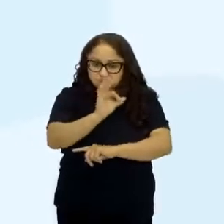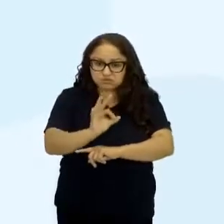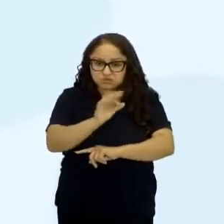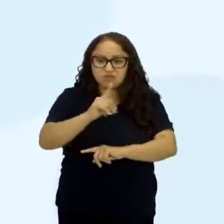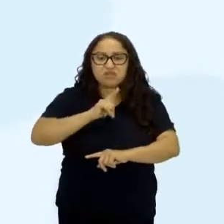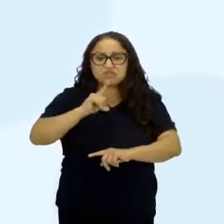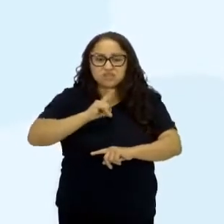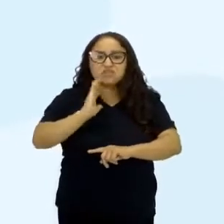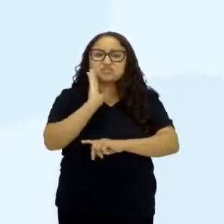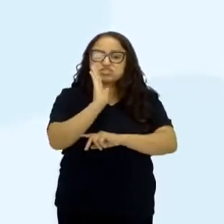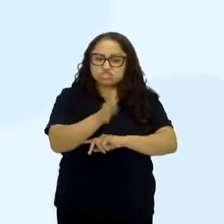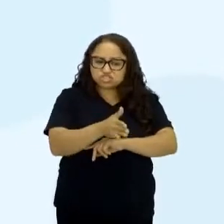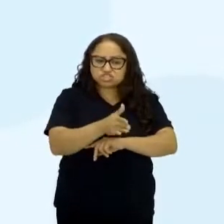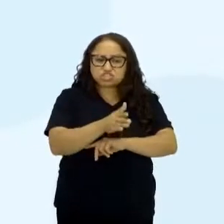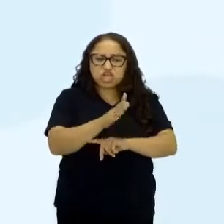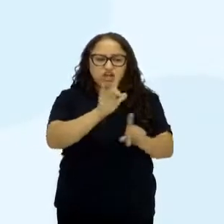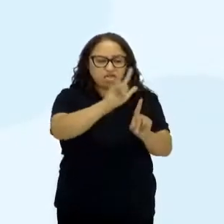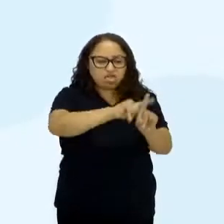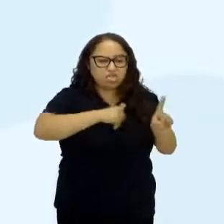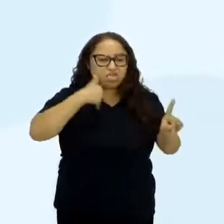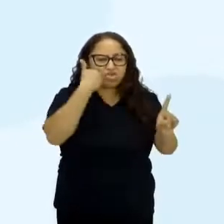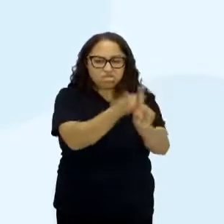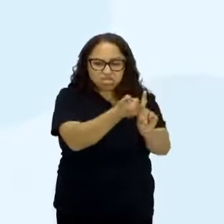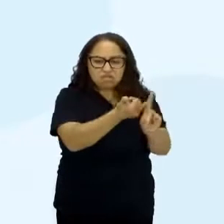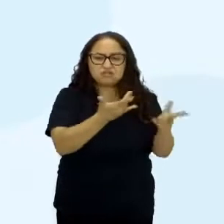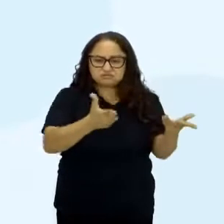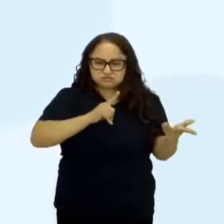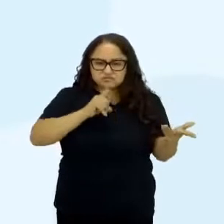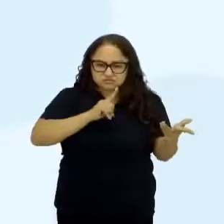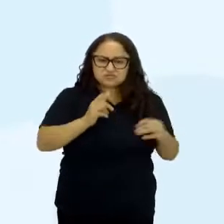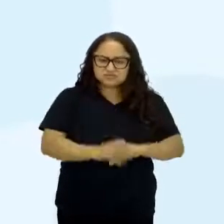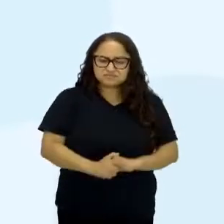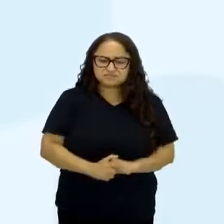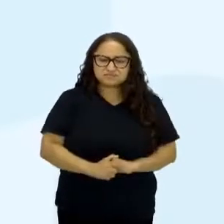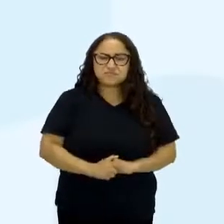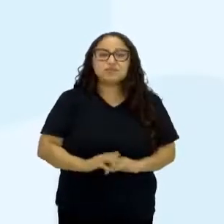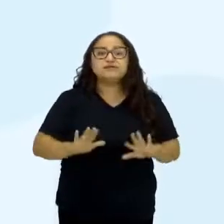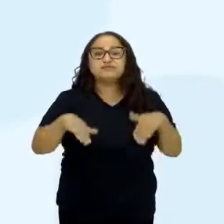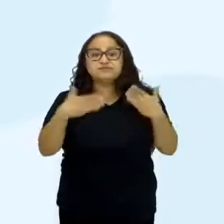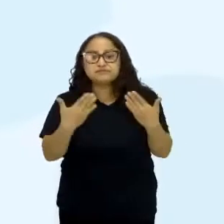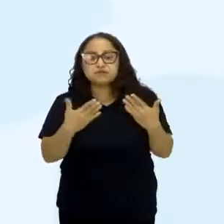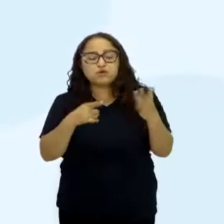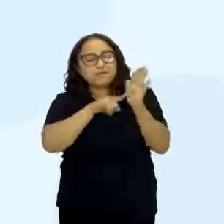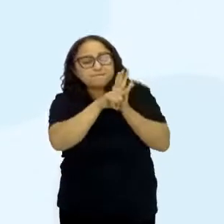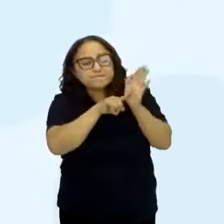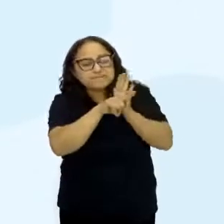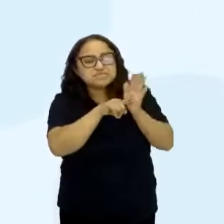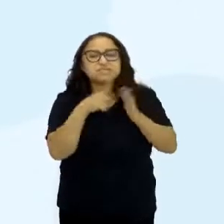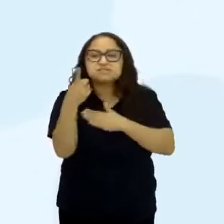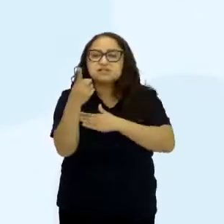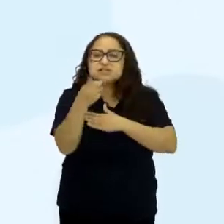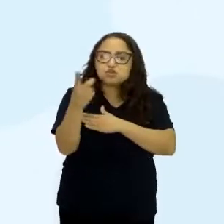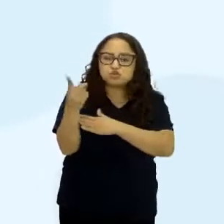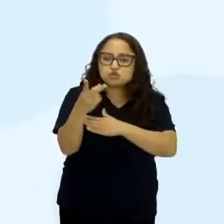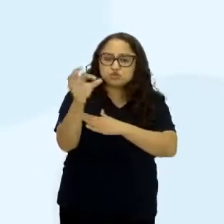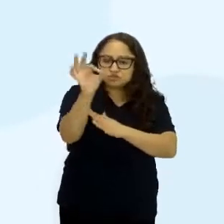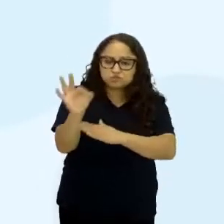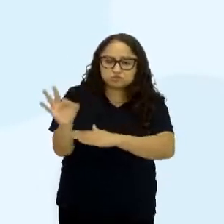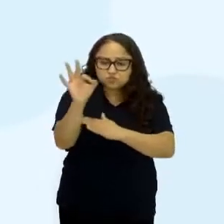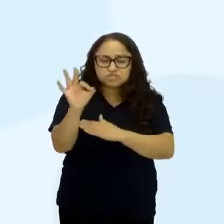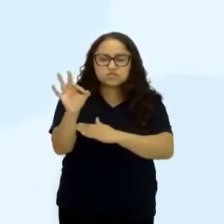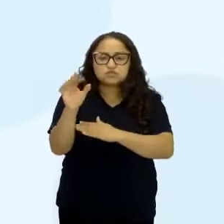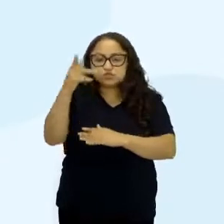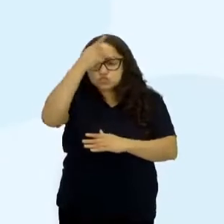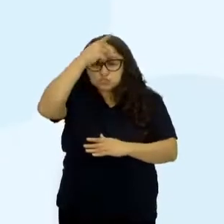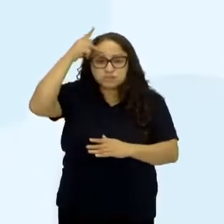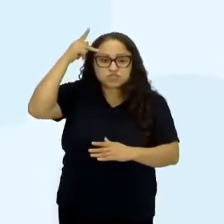assédio online ou cyberbullying. O levantamento ainda aponta que 12% dos usuários considerados